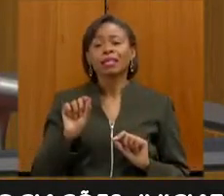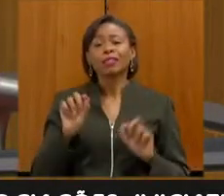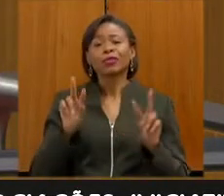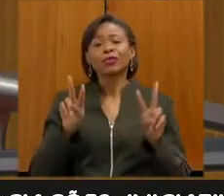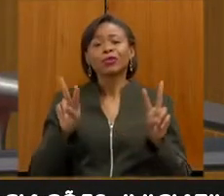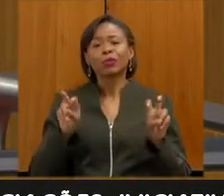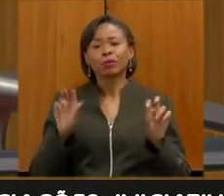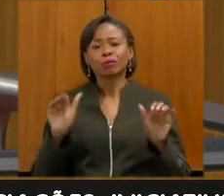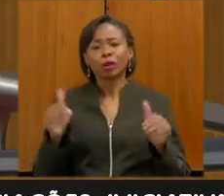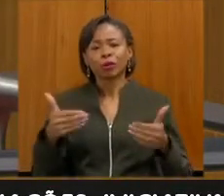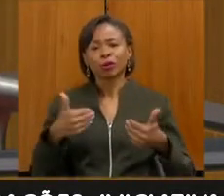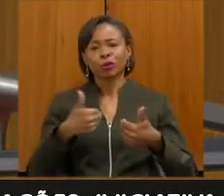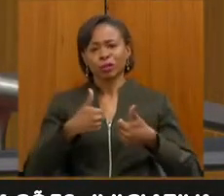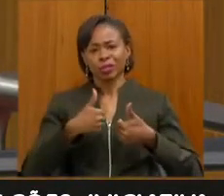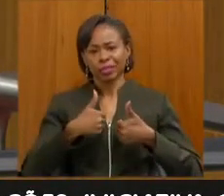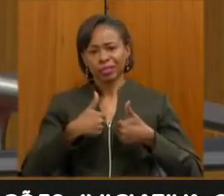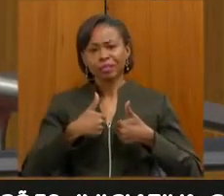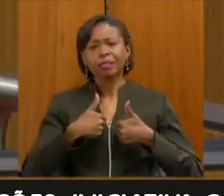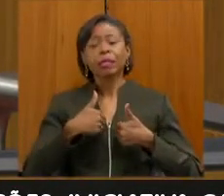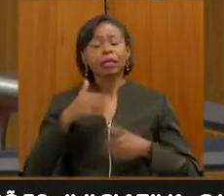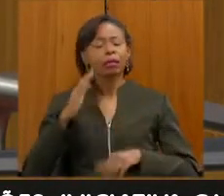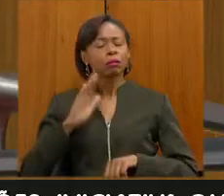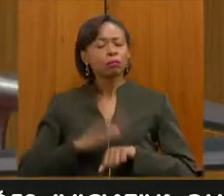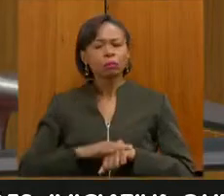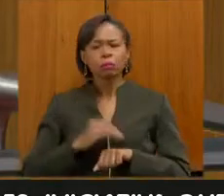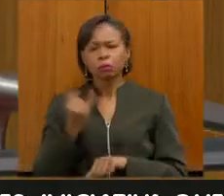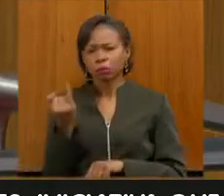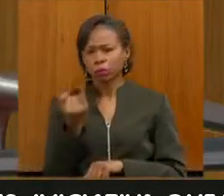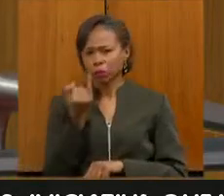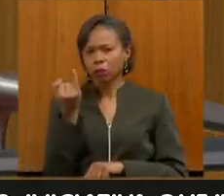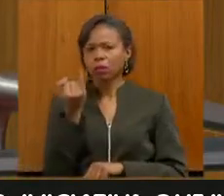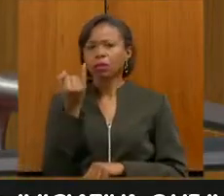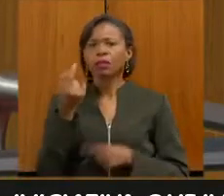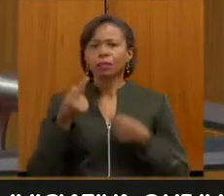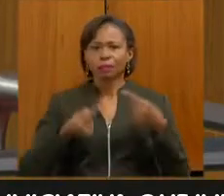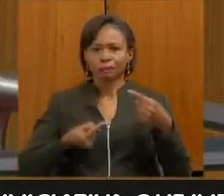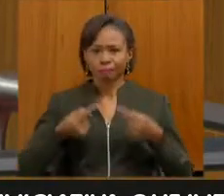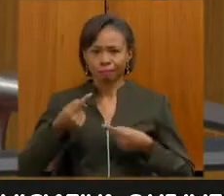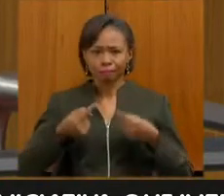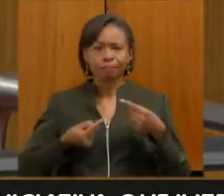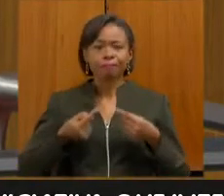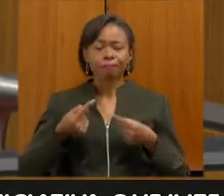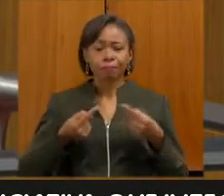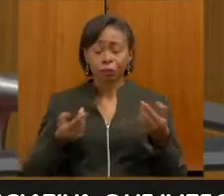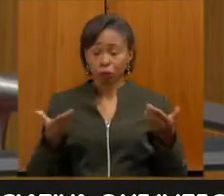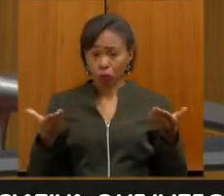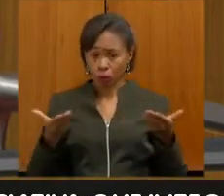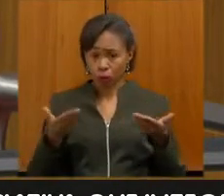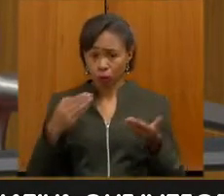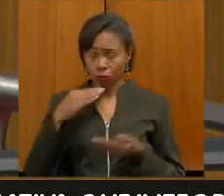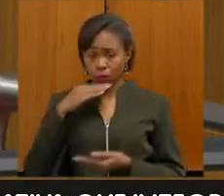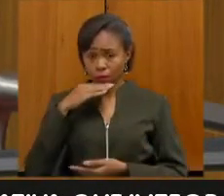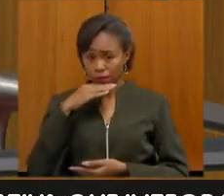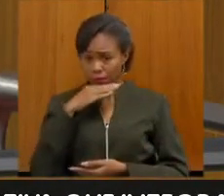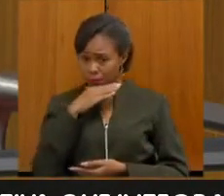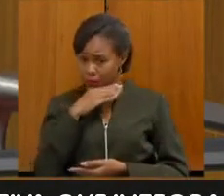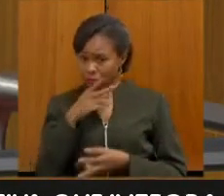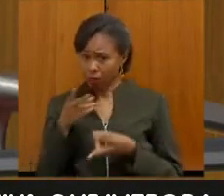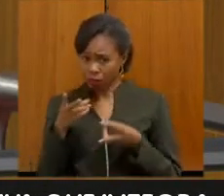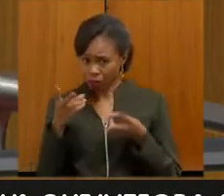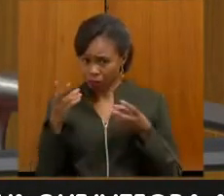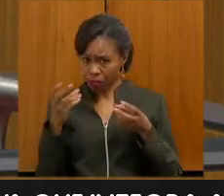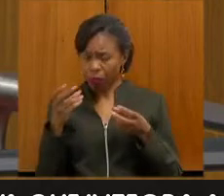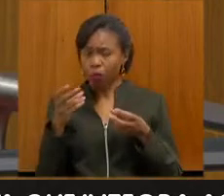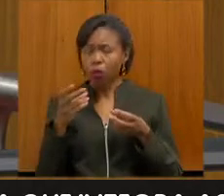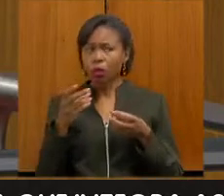é de suma importância essas discussões. Hoje, a gente percebe que na idade escolar